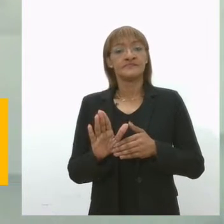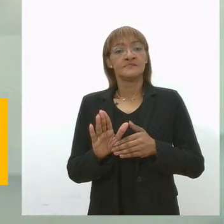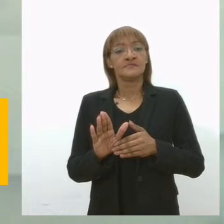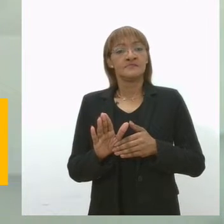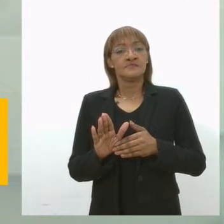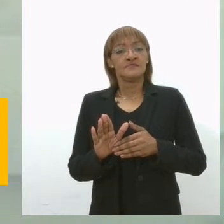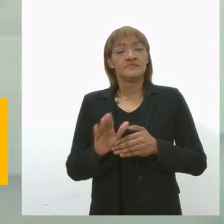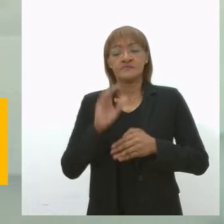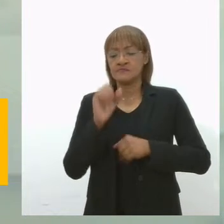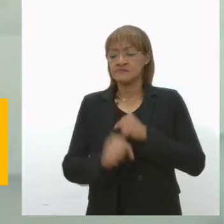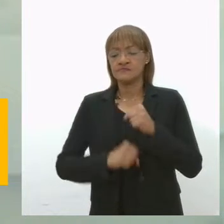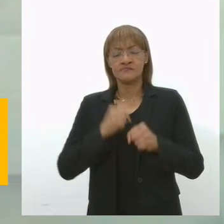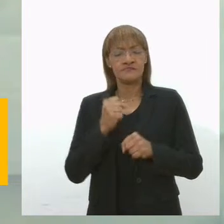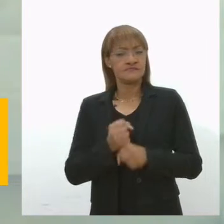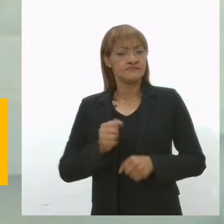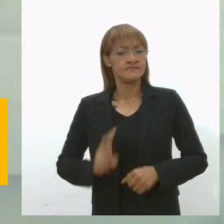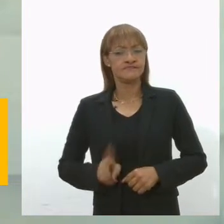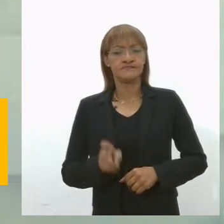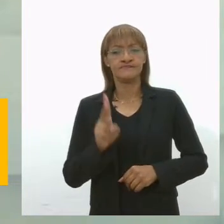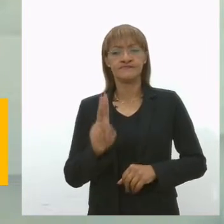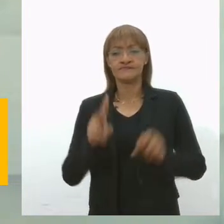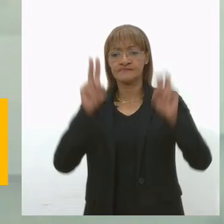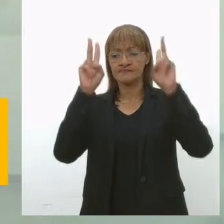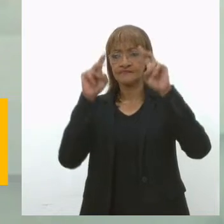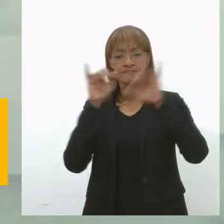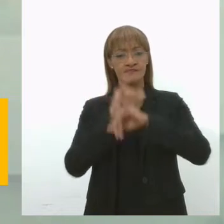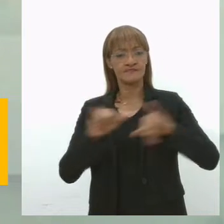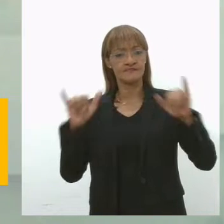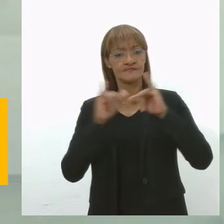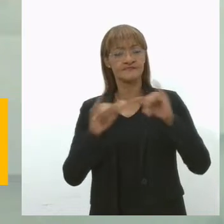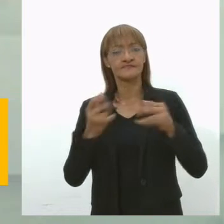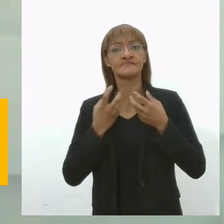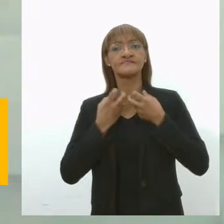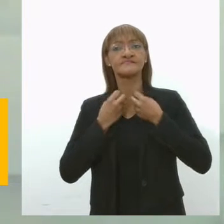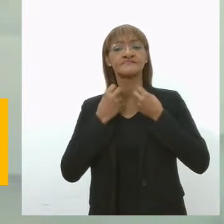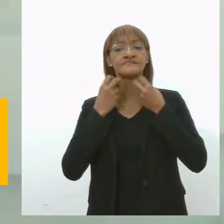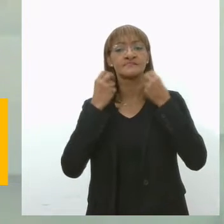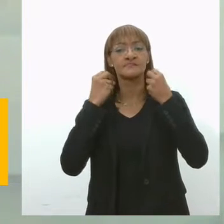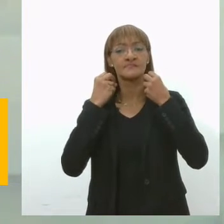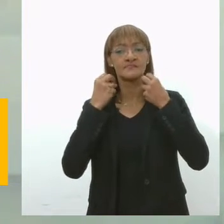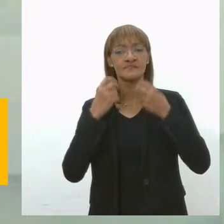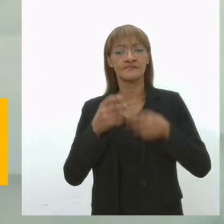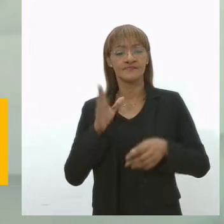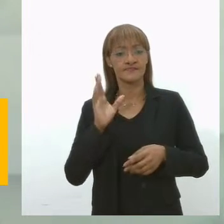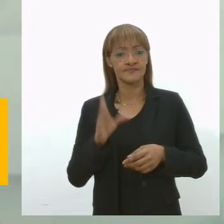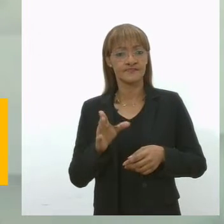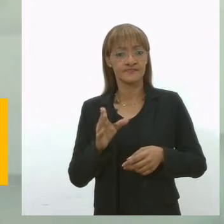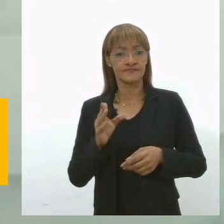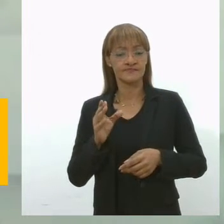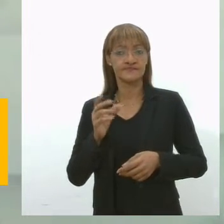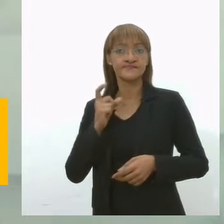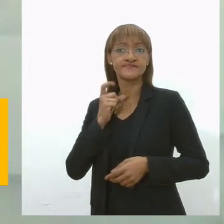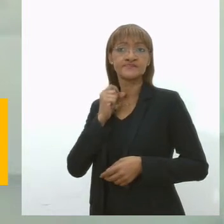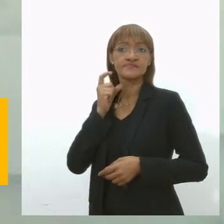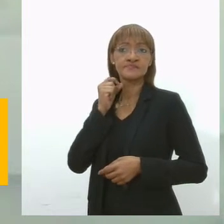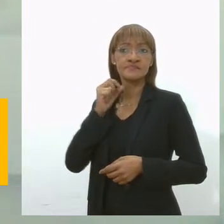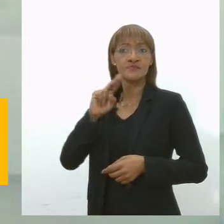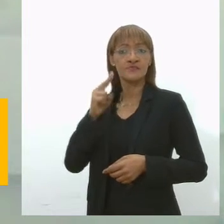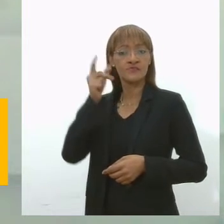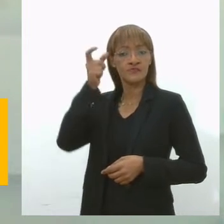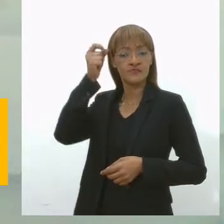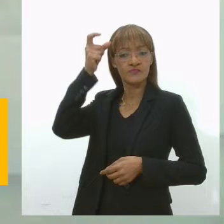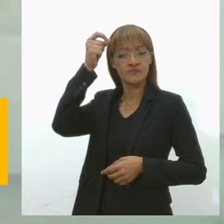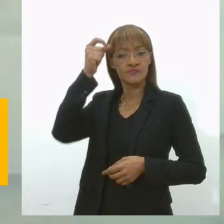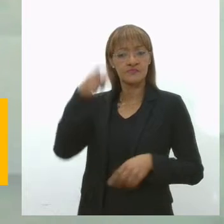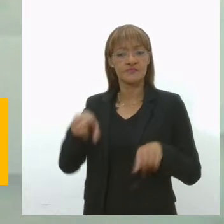todo é trabalhado essa questão do câncer de cabeça e pescoço. Mas, agora em julho, ela ganha também mais destaque. E a gente traz um